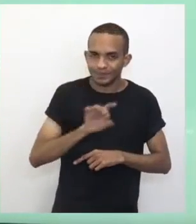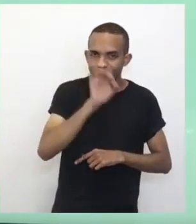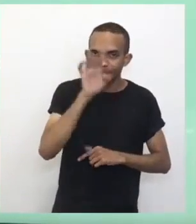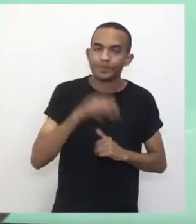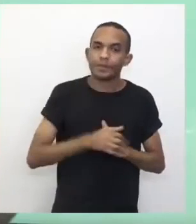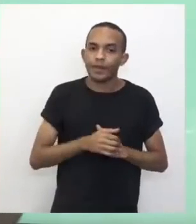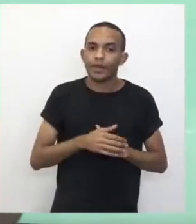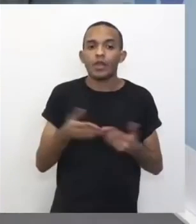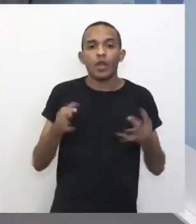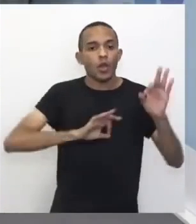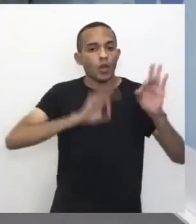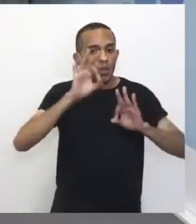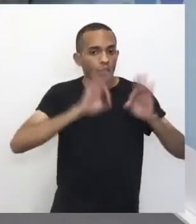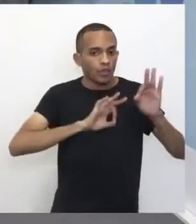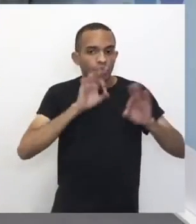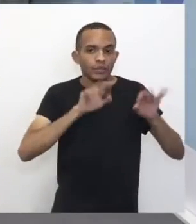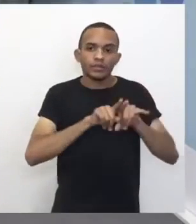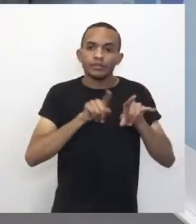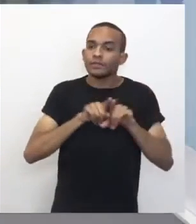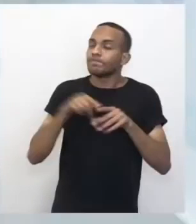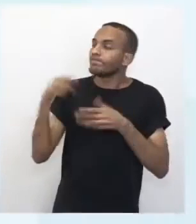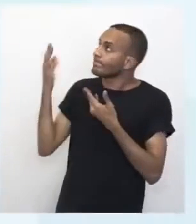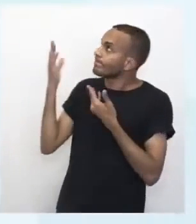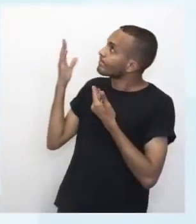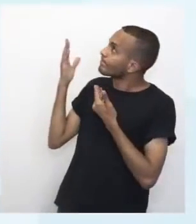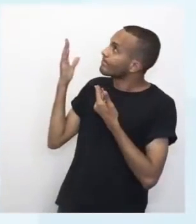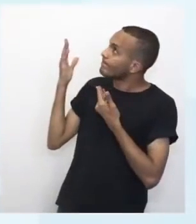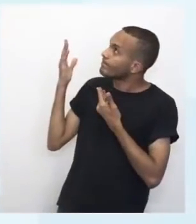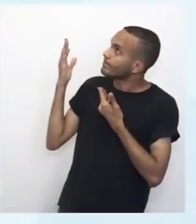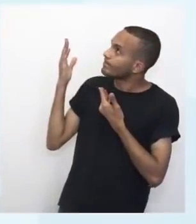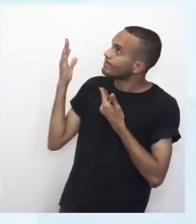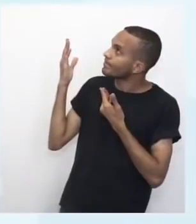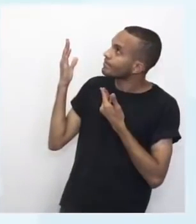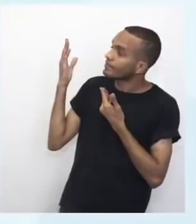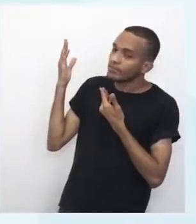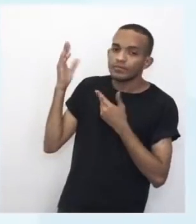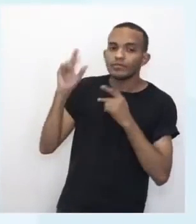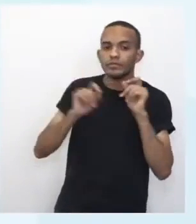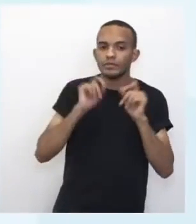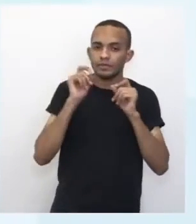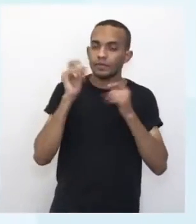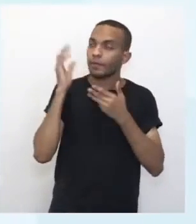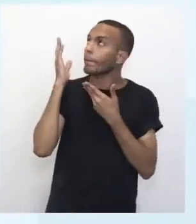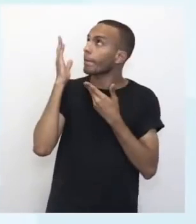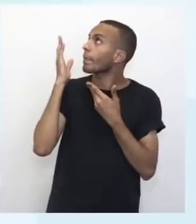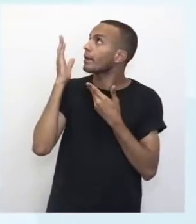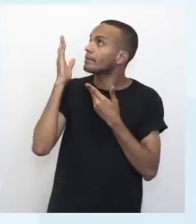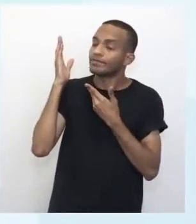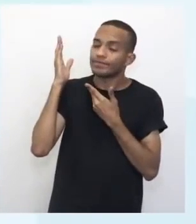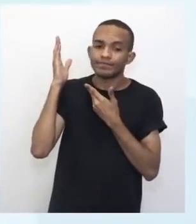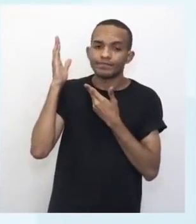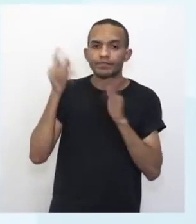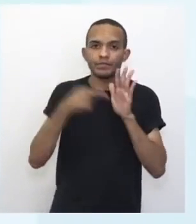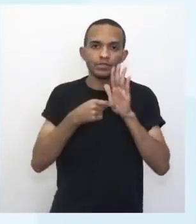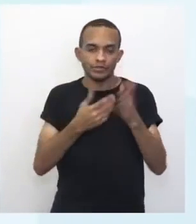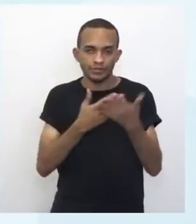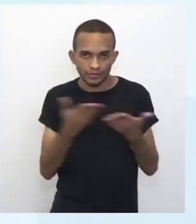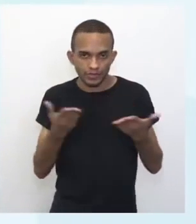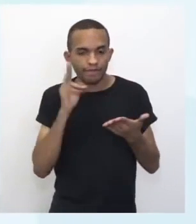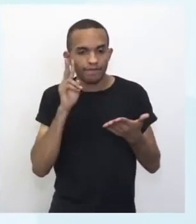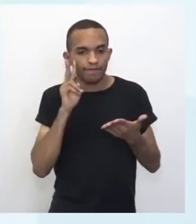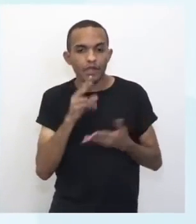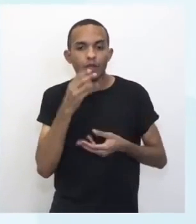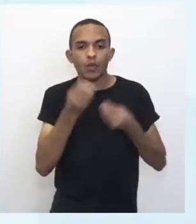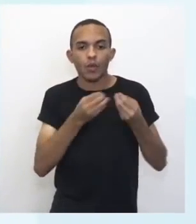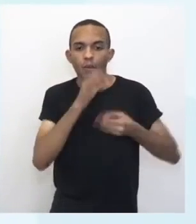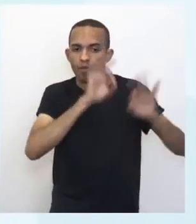Eu montei ali um formato na telinha. Pode pôr na tela pra eles? Que é o seguinte, Então, na telinha de vocês vai aparecer como que